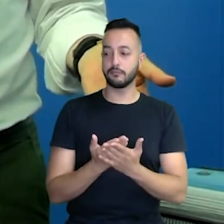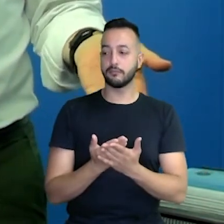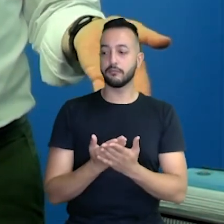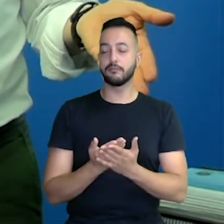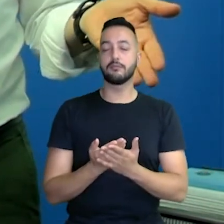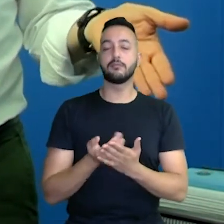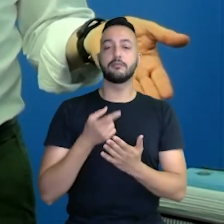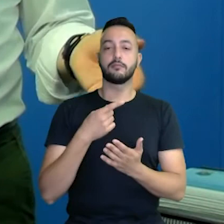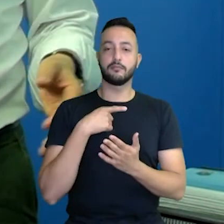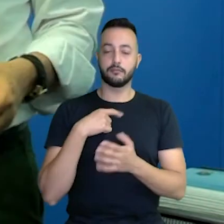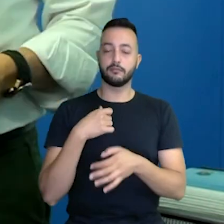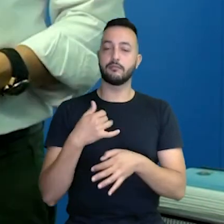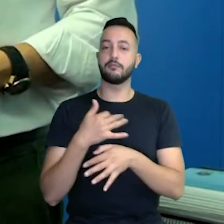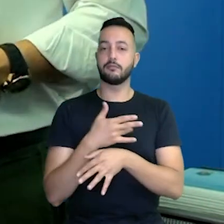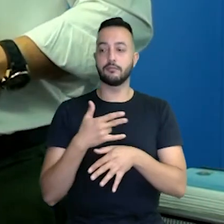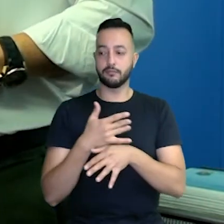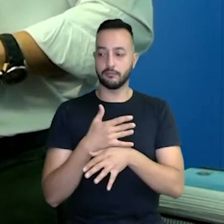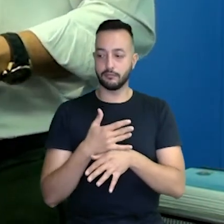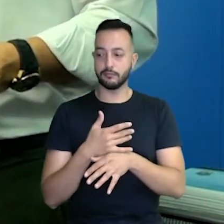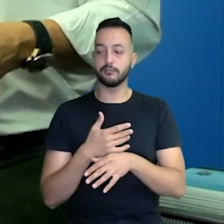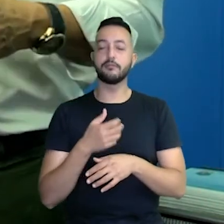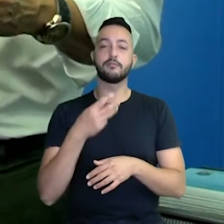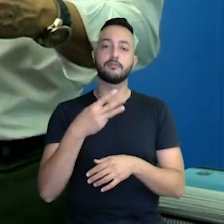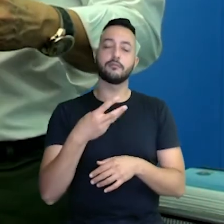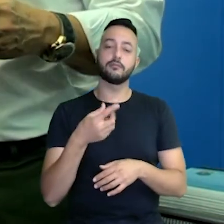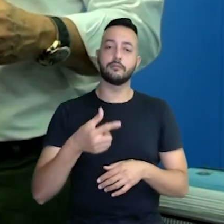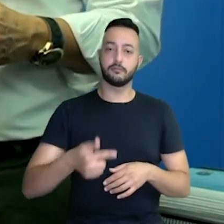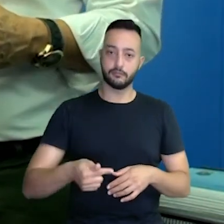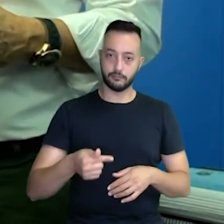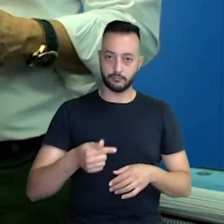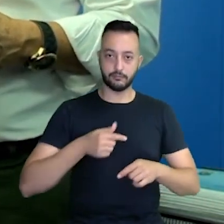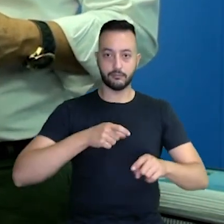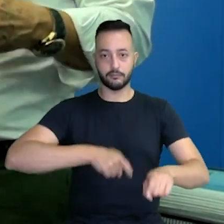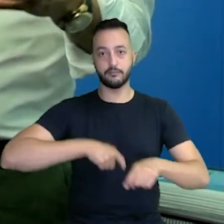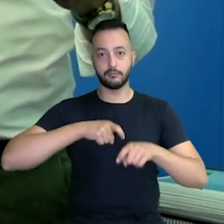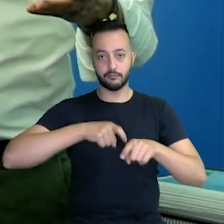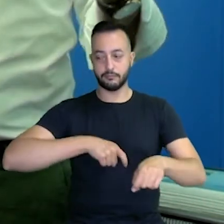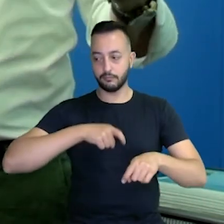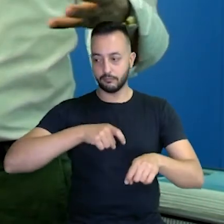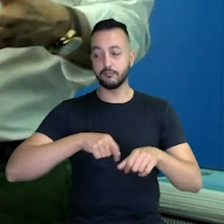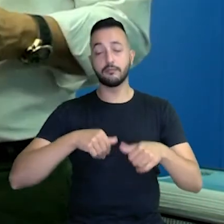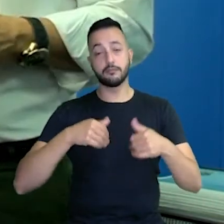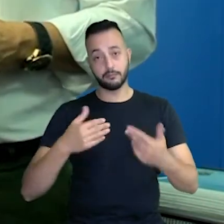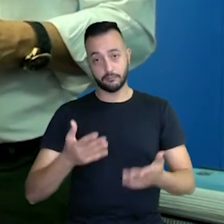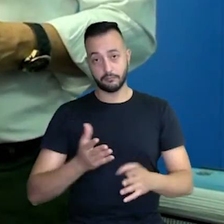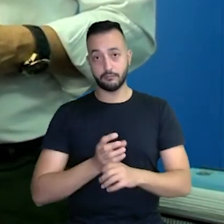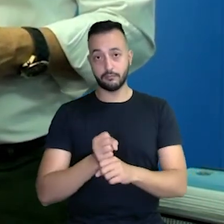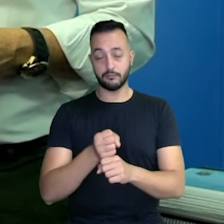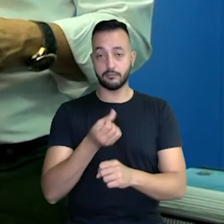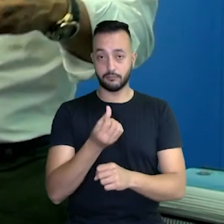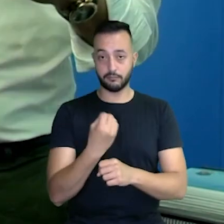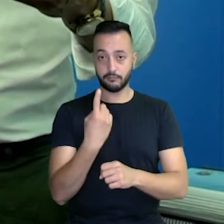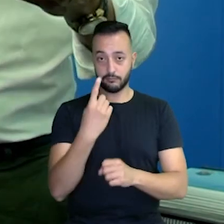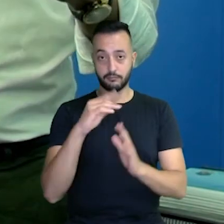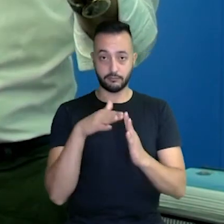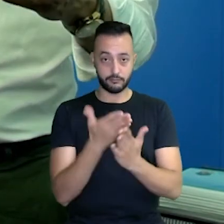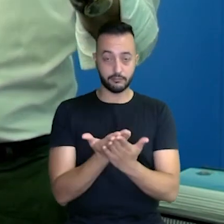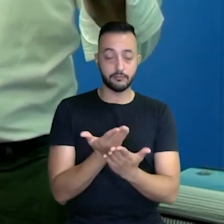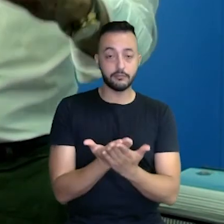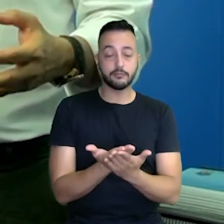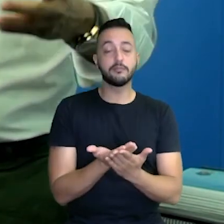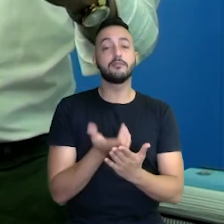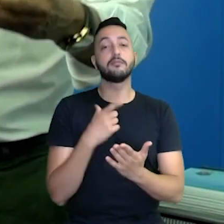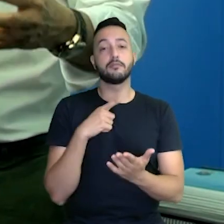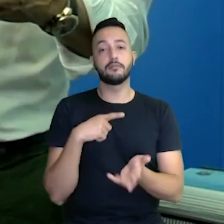na zona urbana e 37 na zona rural. E aí, o total de 61 escolas que